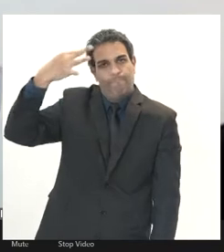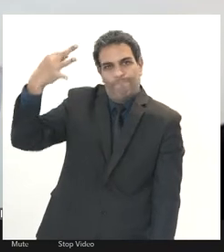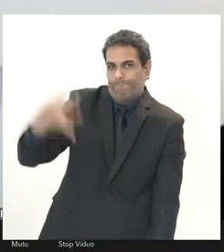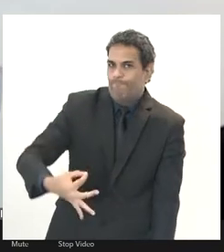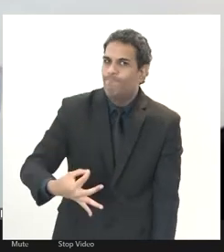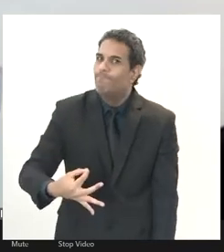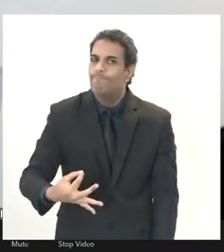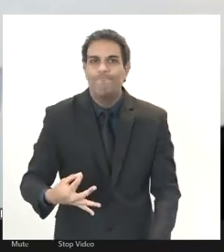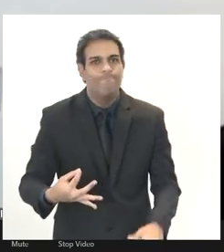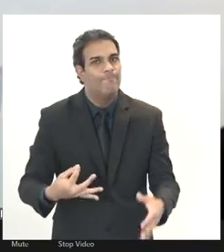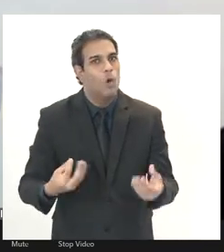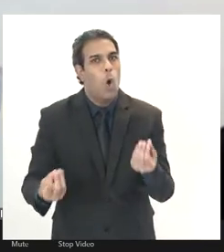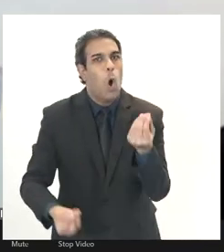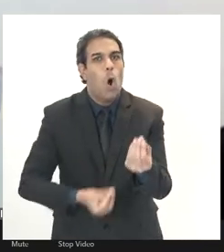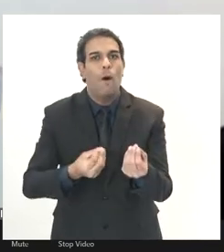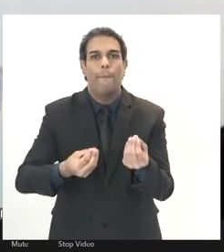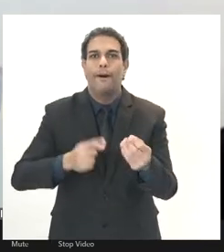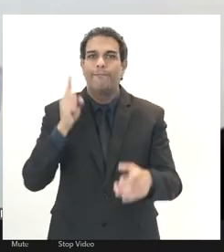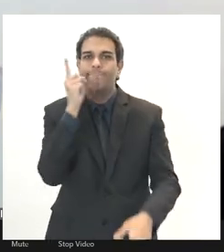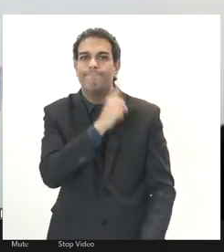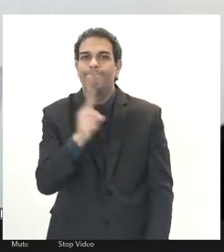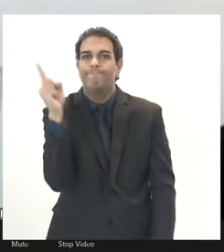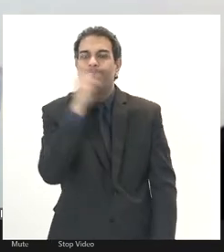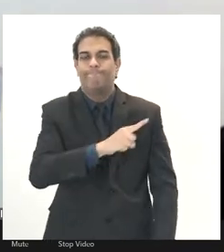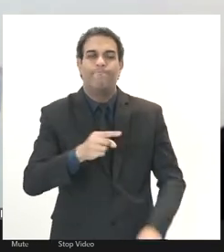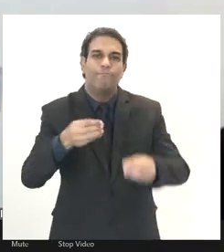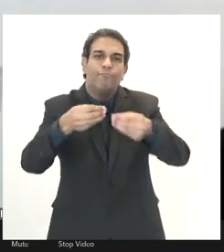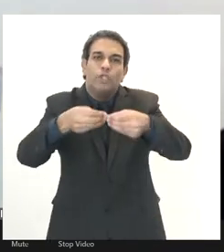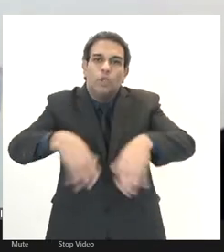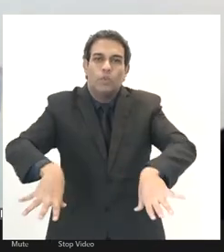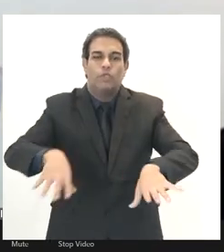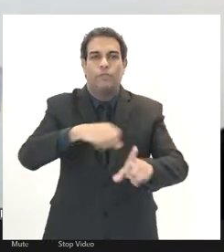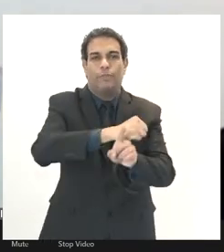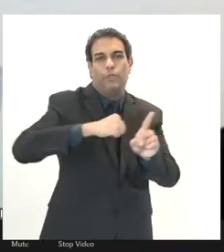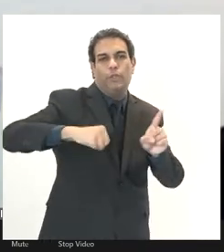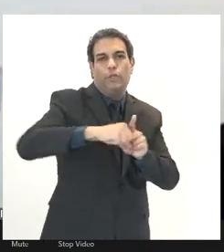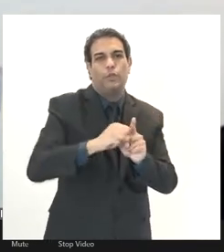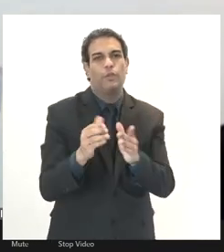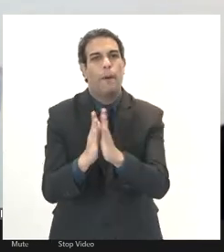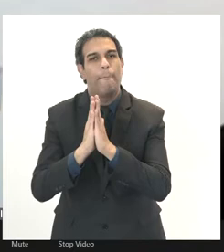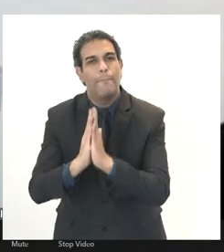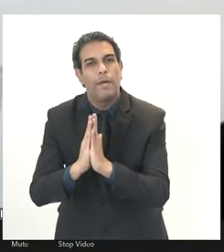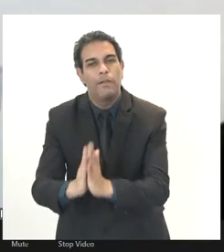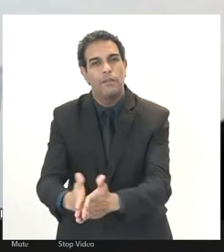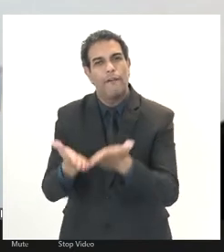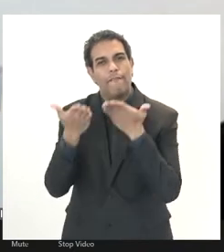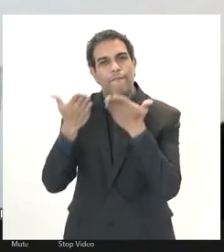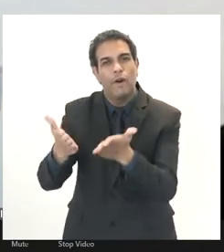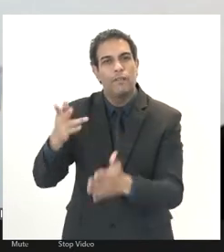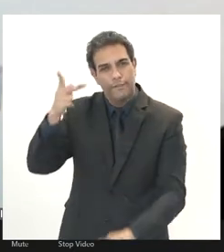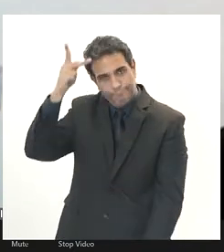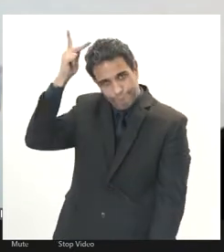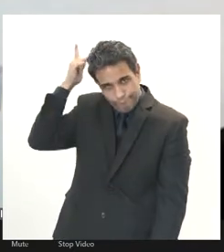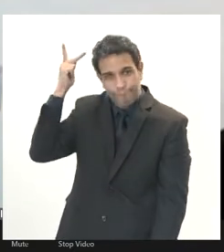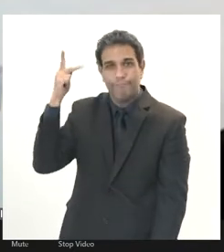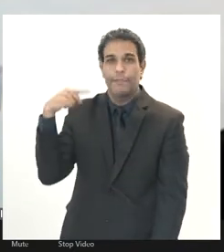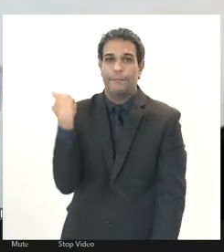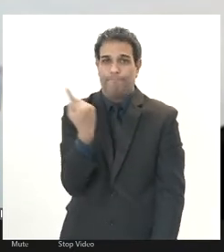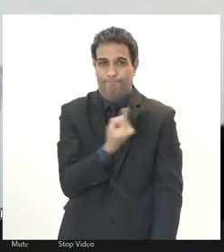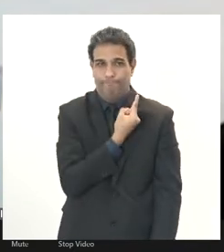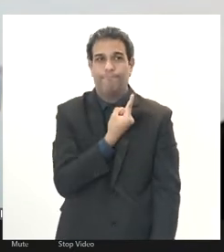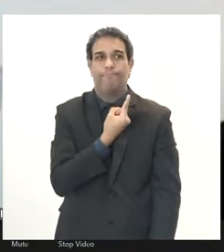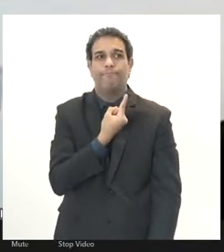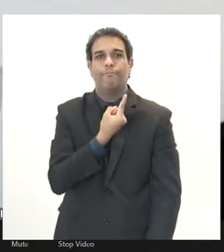muito, muito prejudicados. Então, gostaríamos de pedir ao senhor que levasse a nossa